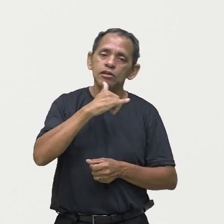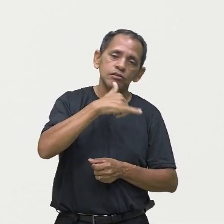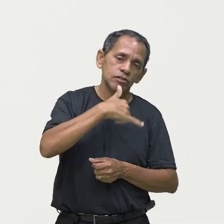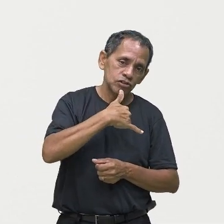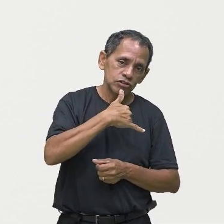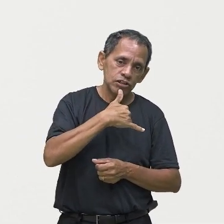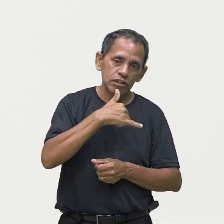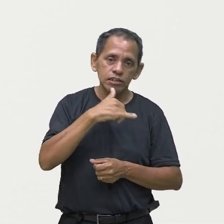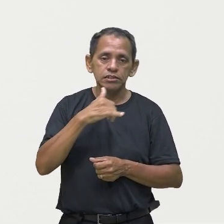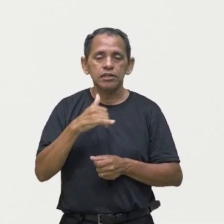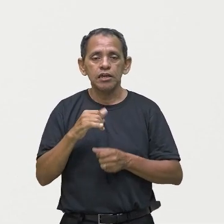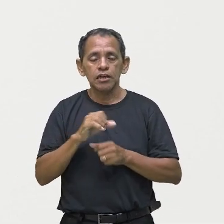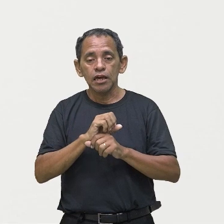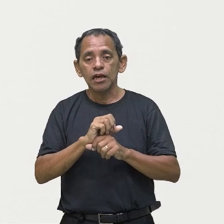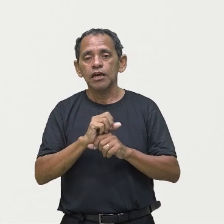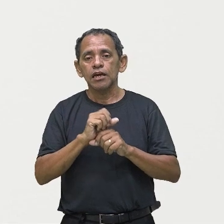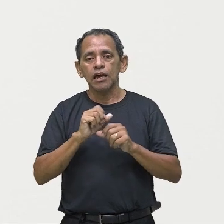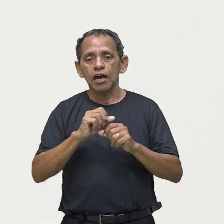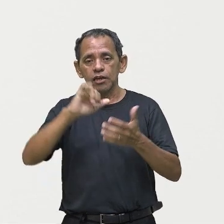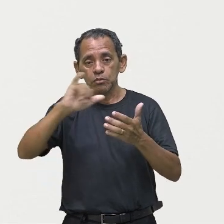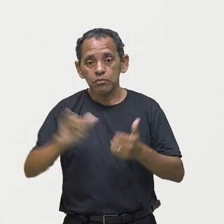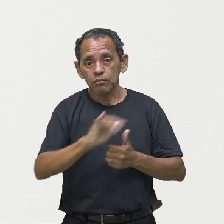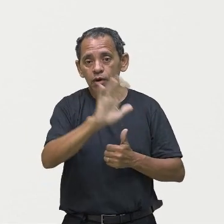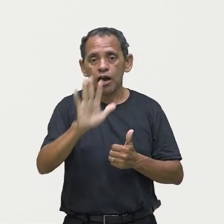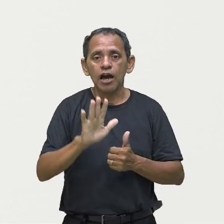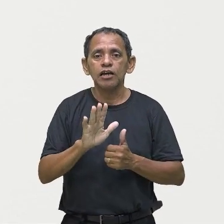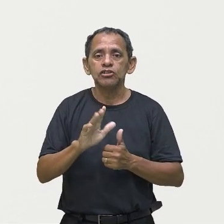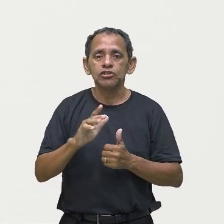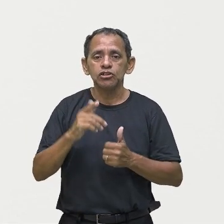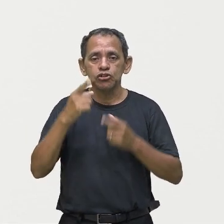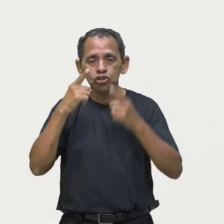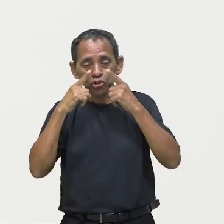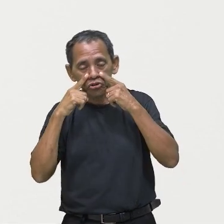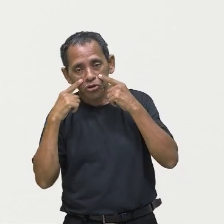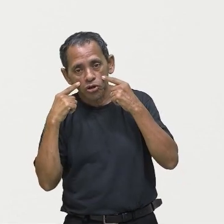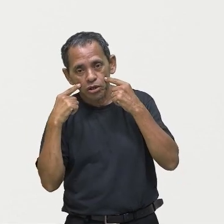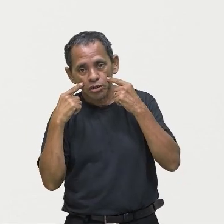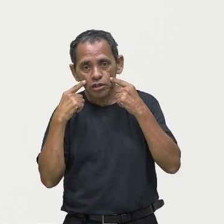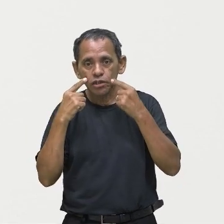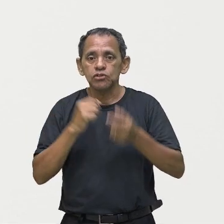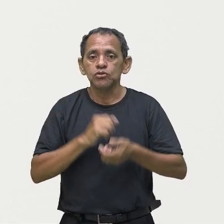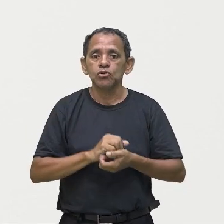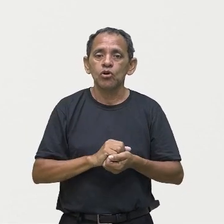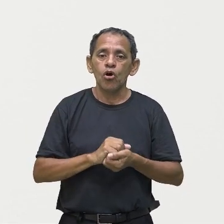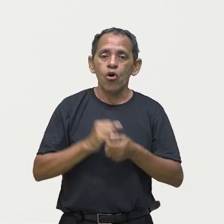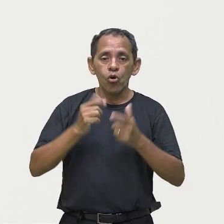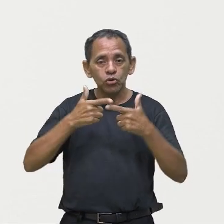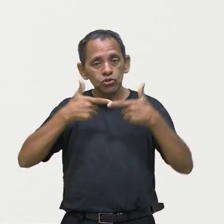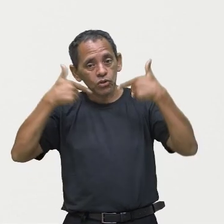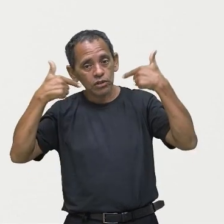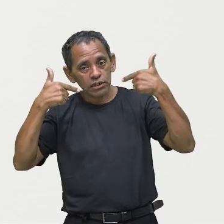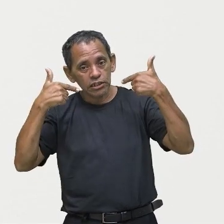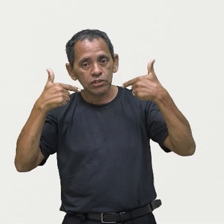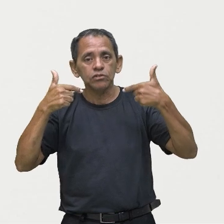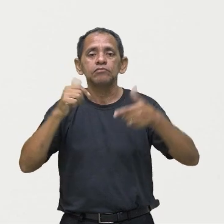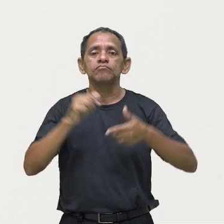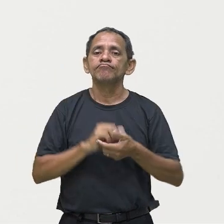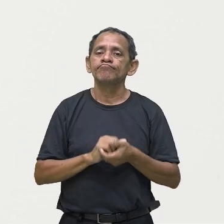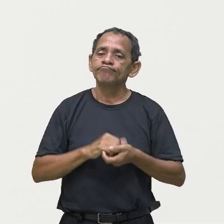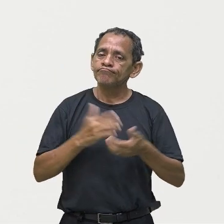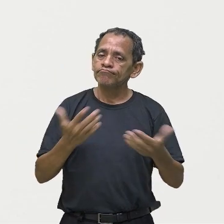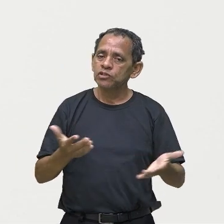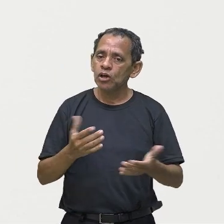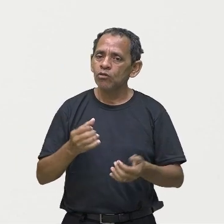ser, a pessoa está triste, não está alegre, tem outro rindo. Então, é interessante que os dois